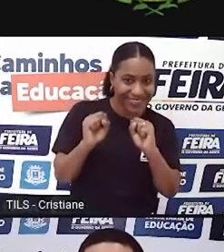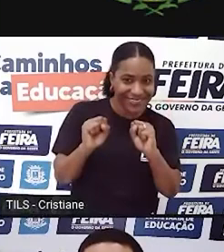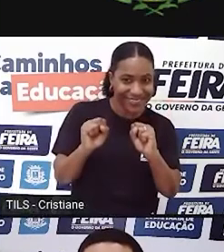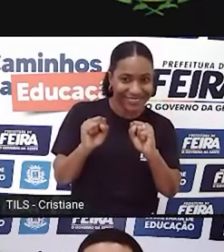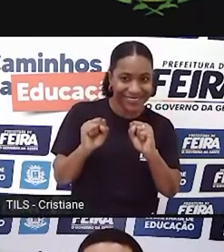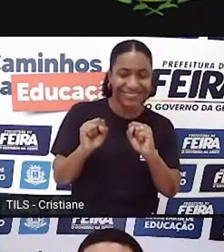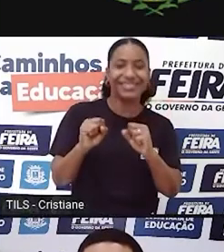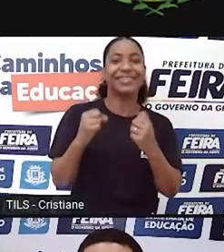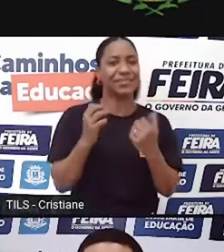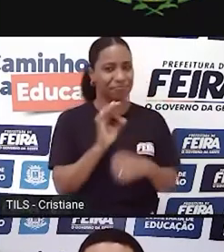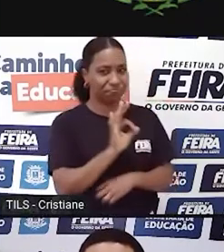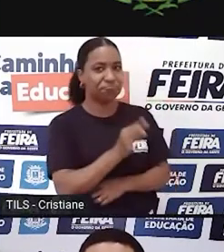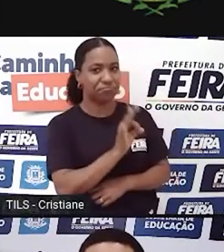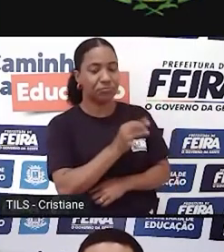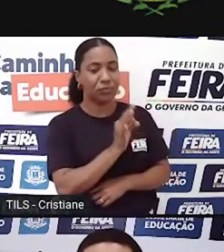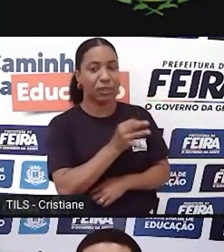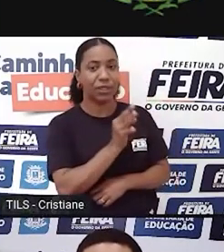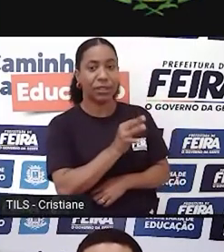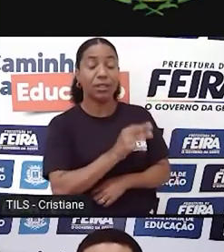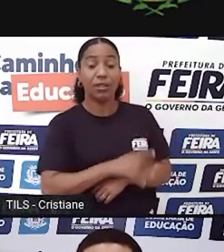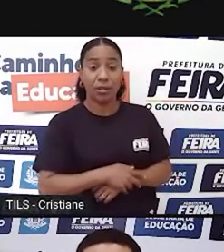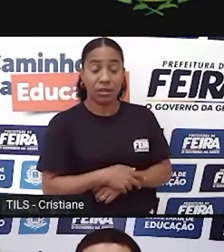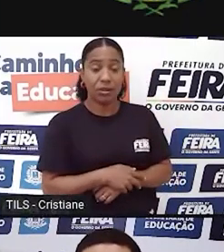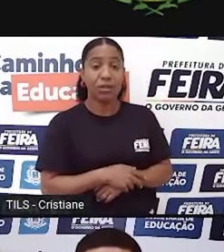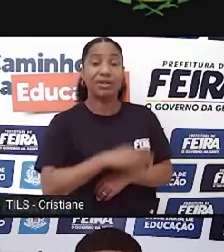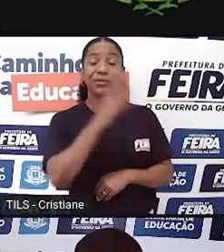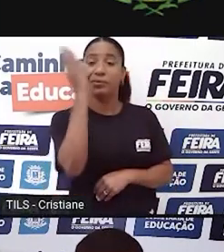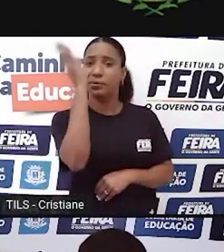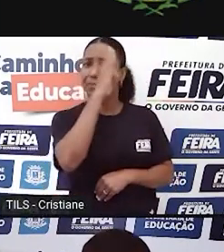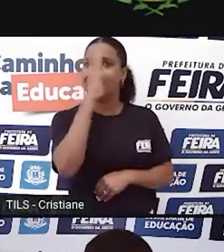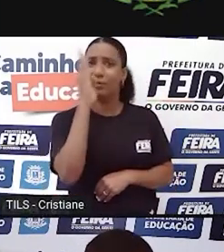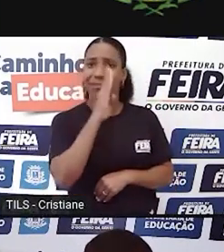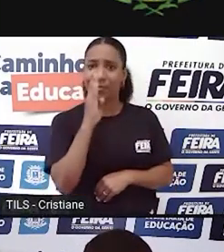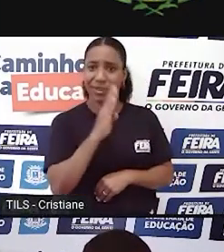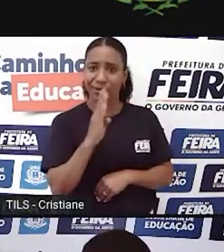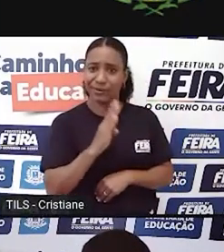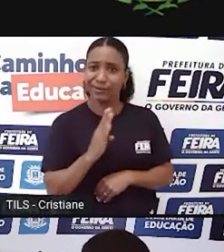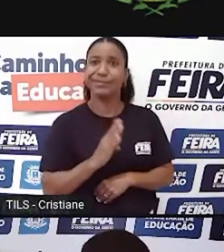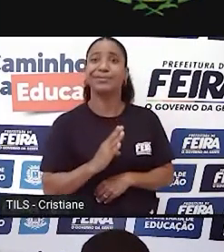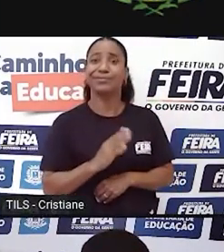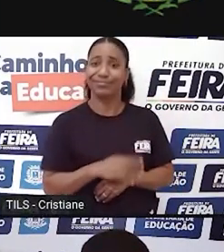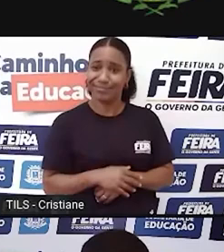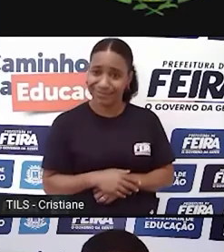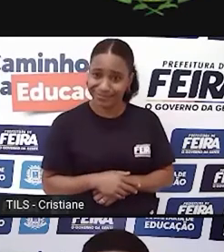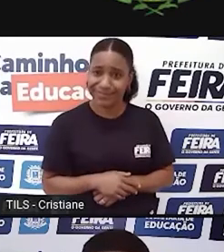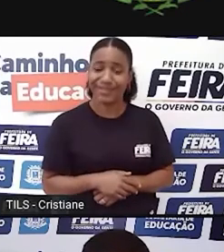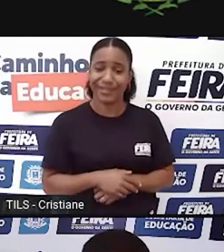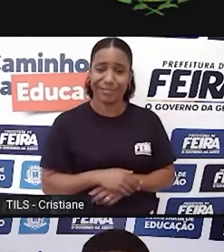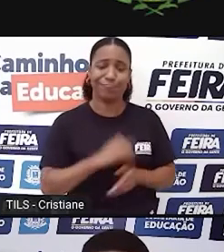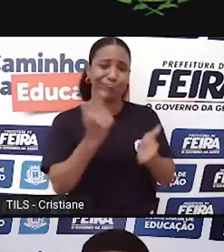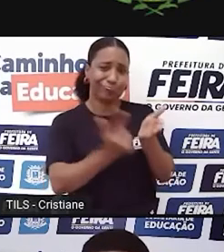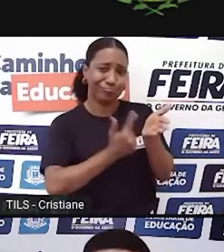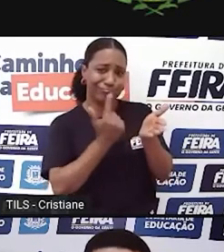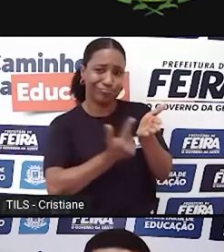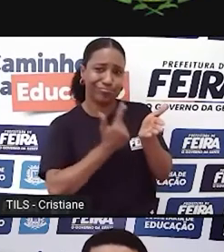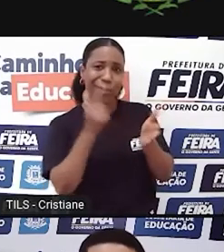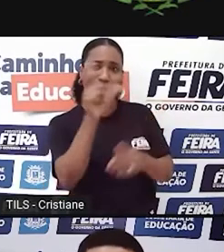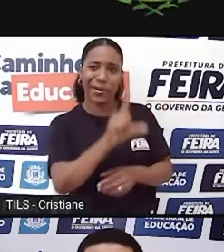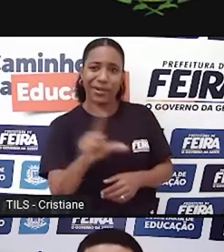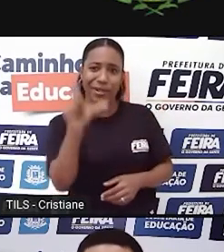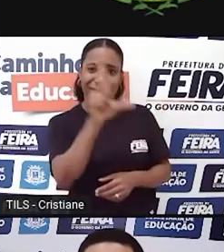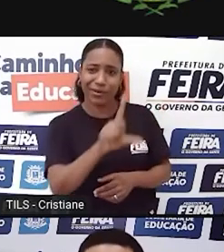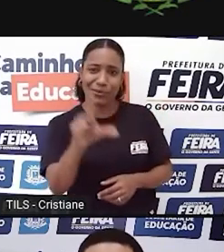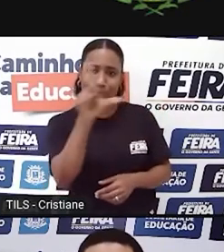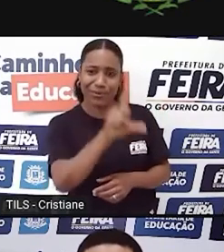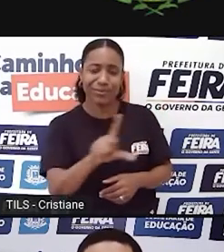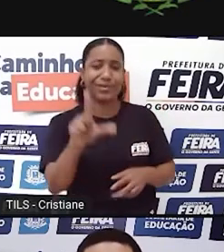vejo o Brasil como um país muito rico em produção literária. Isso a gente não nega.